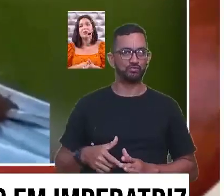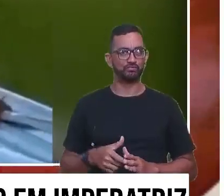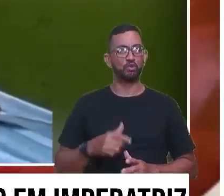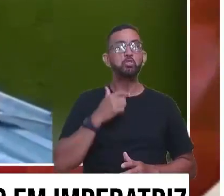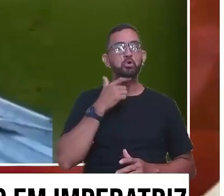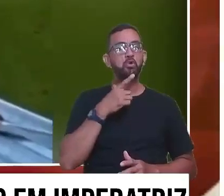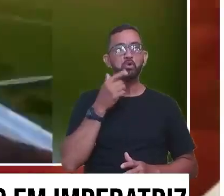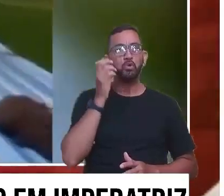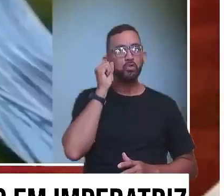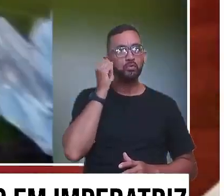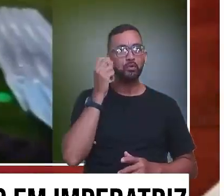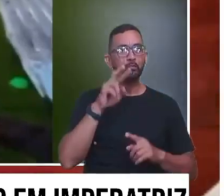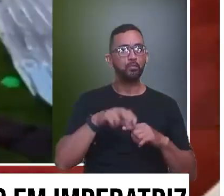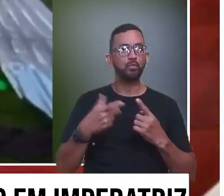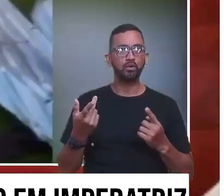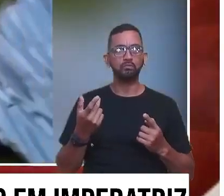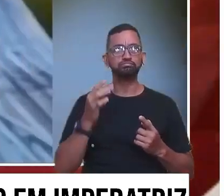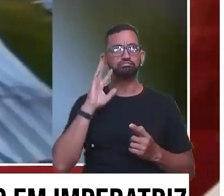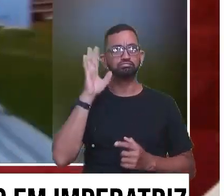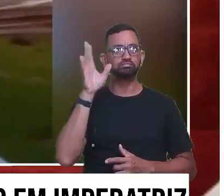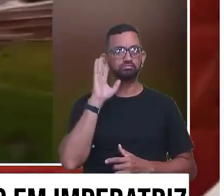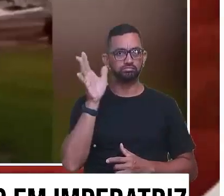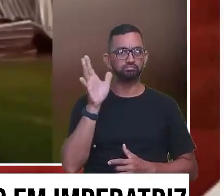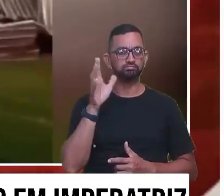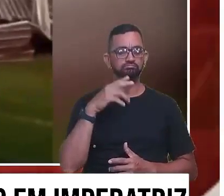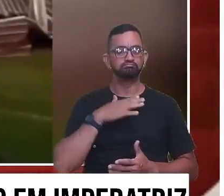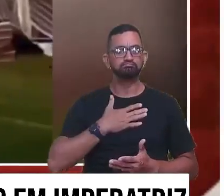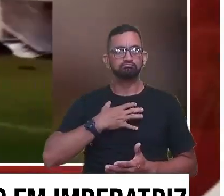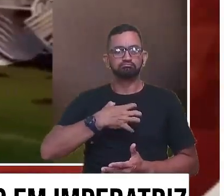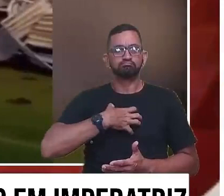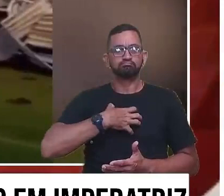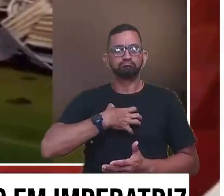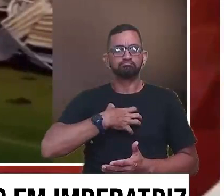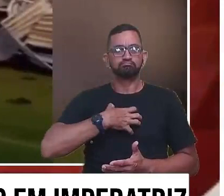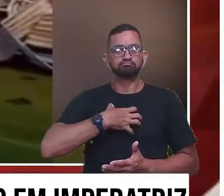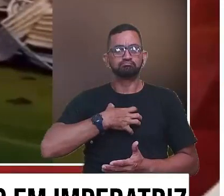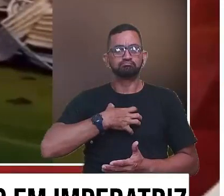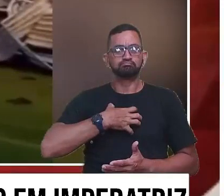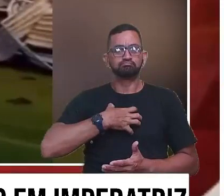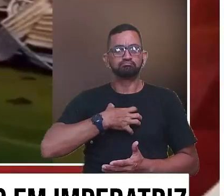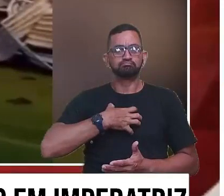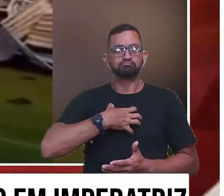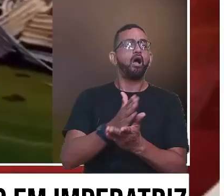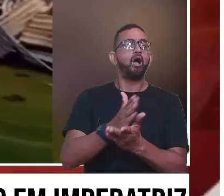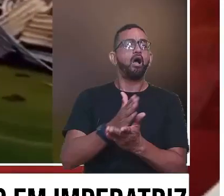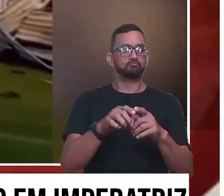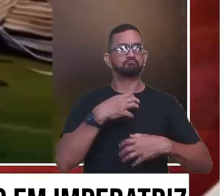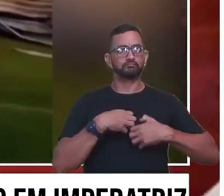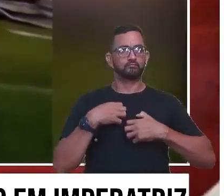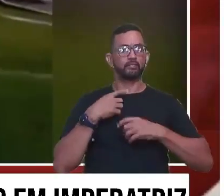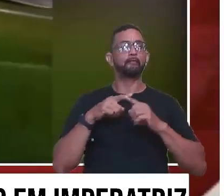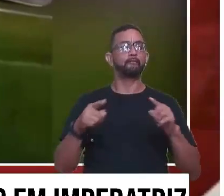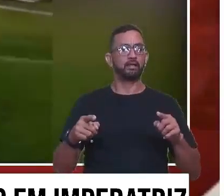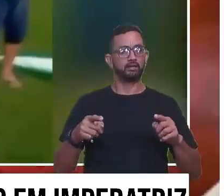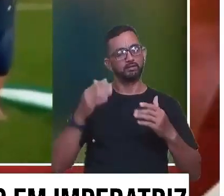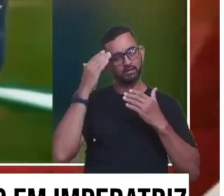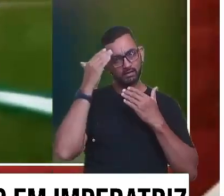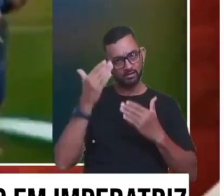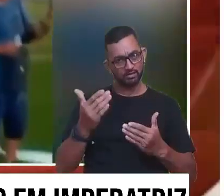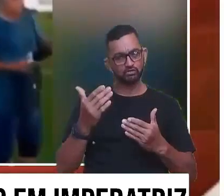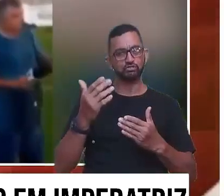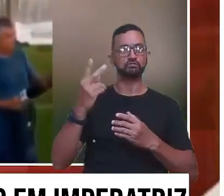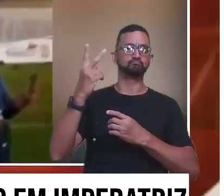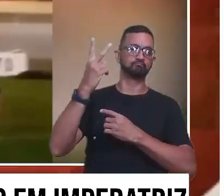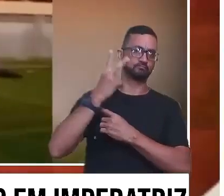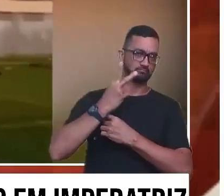novo. Ainda não estou conseguindo dormir por causa de tudo o que aconteceu. Fiquei realmente muito abalada. Acho que alguns colegas também passam pelo mesmo problema, mas